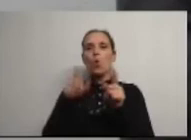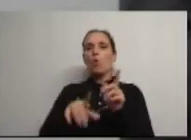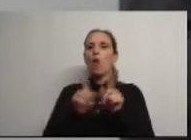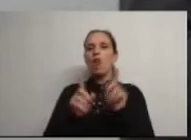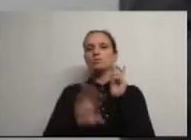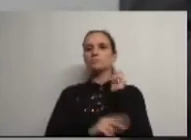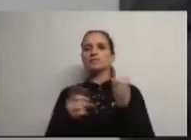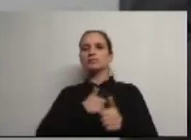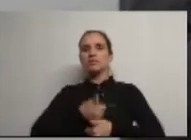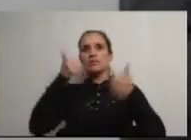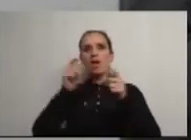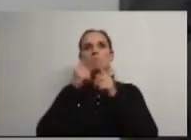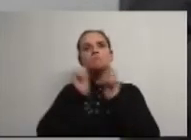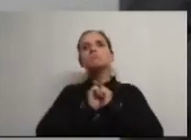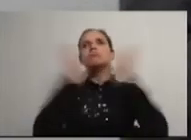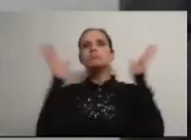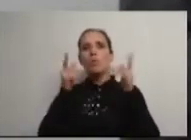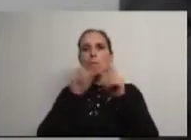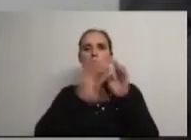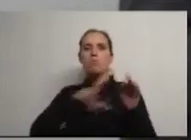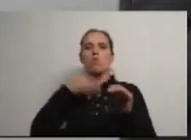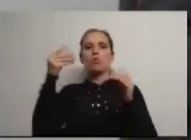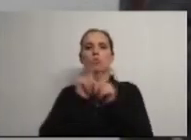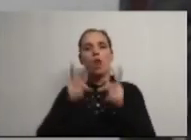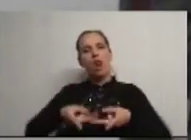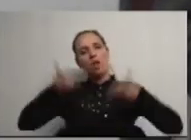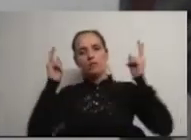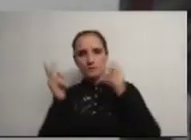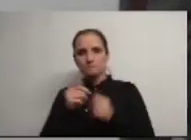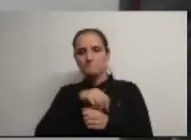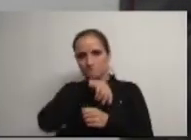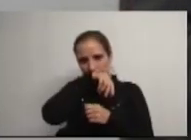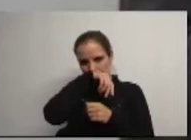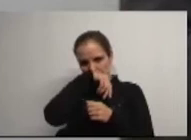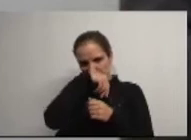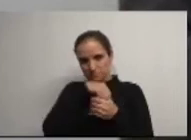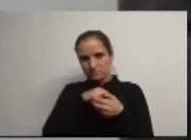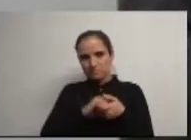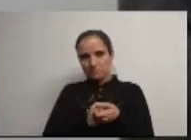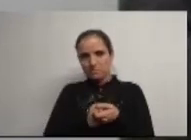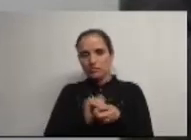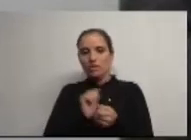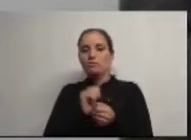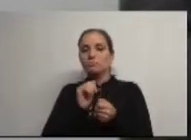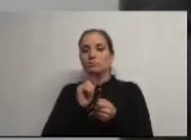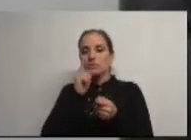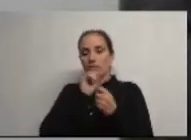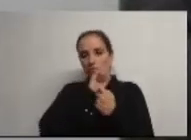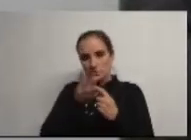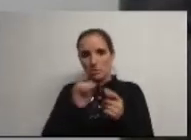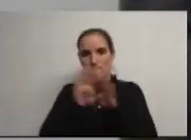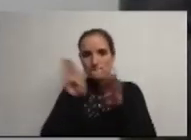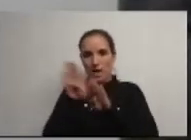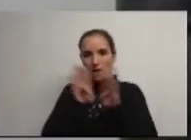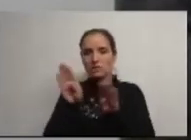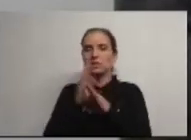transformação, mostrando o Agda ao mundo. No âmbito das atividades esportivas, nomeadamente como fator de formação e de promoção de práticas